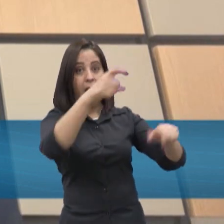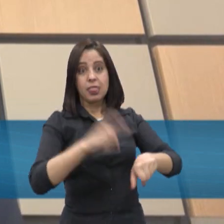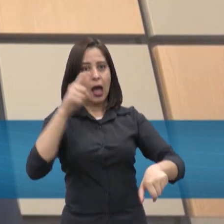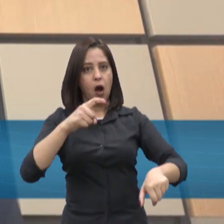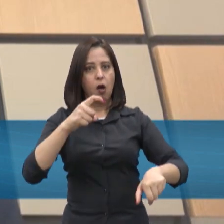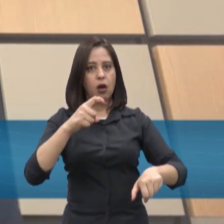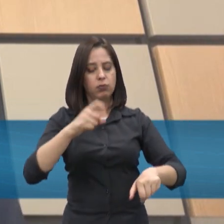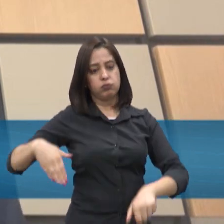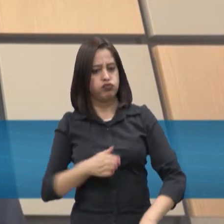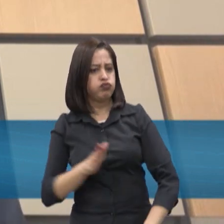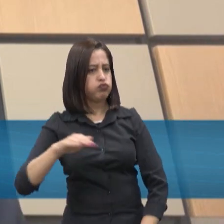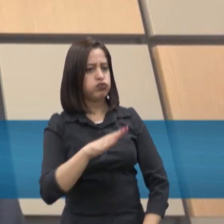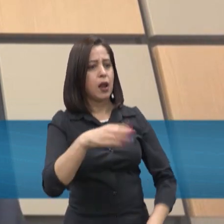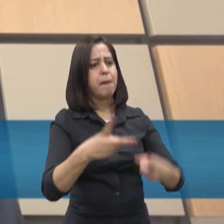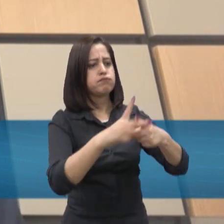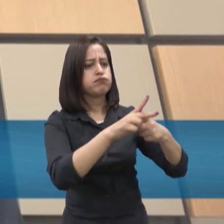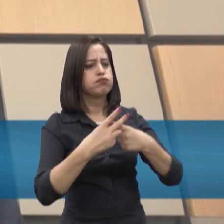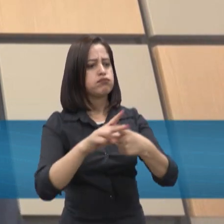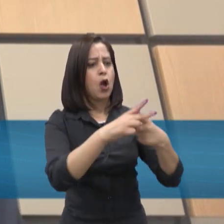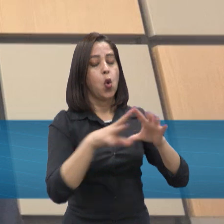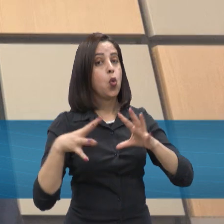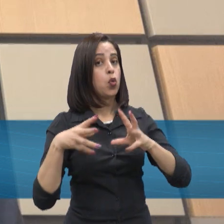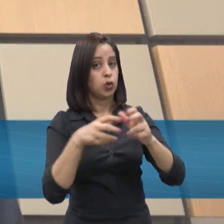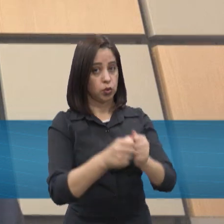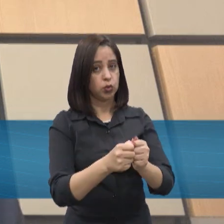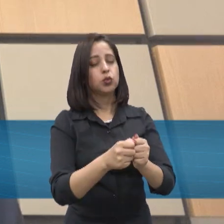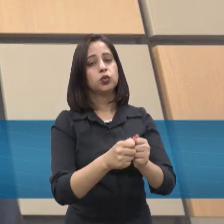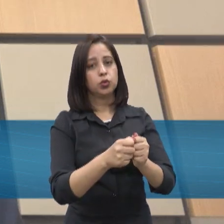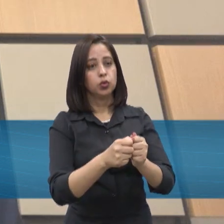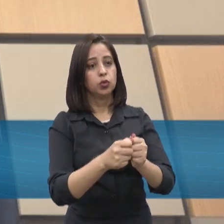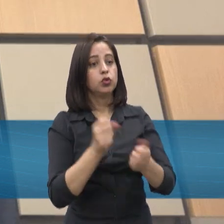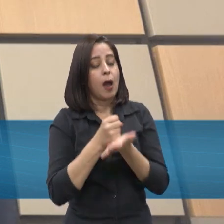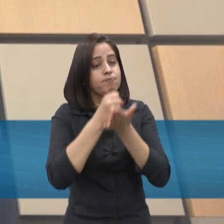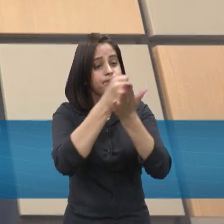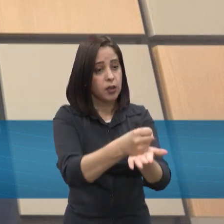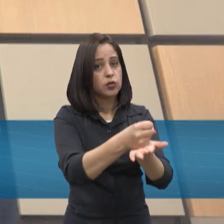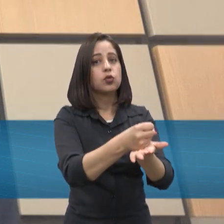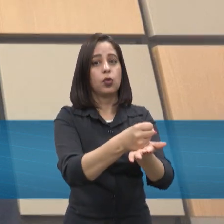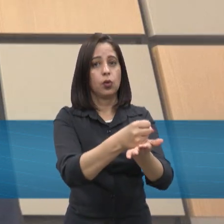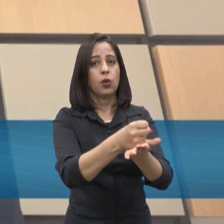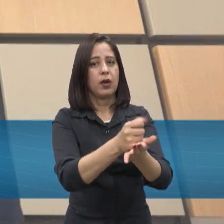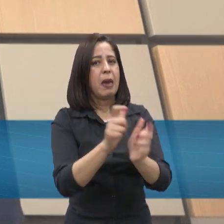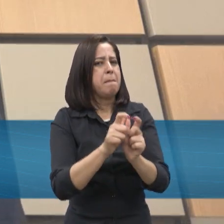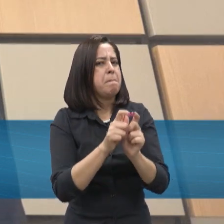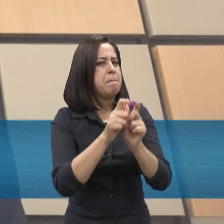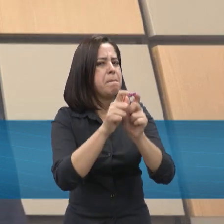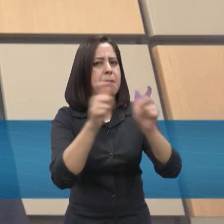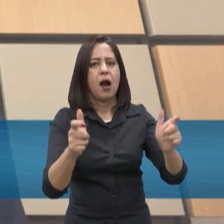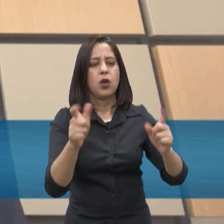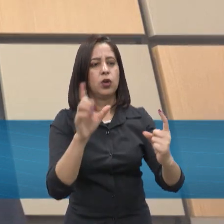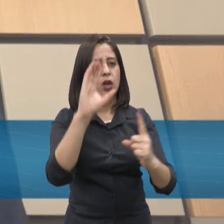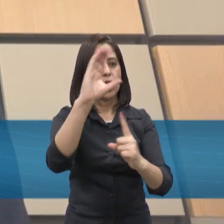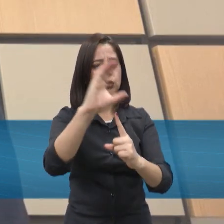isso em 85% da nossa área de concessão, a gente consegue socorrer a grande maioria ou a maior parte dos clientes